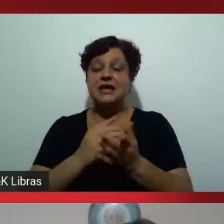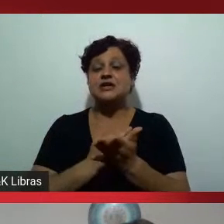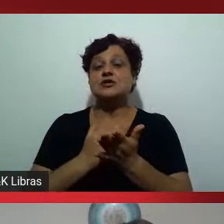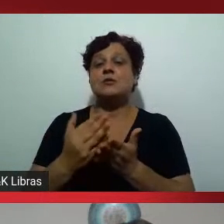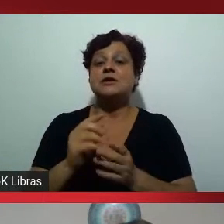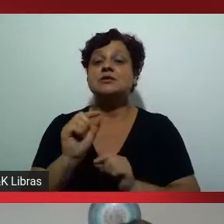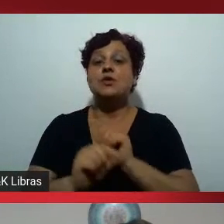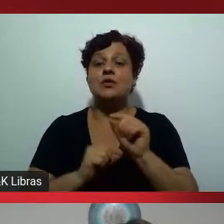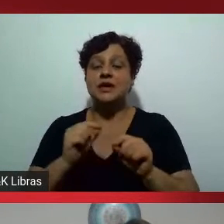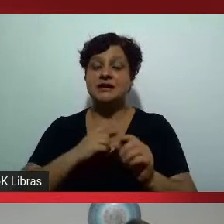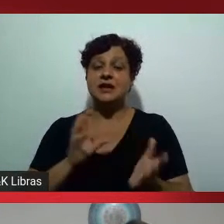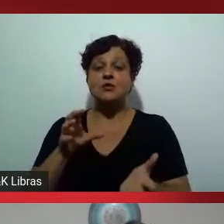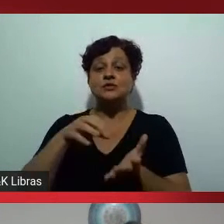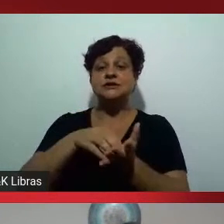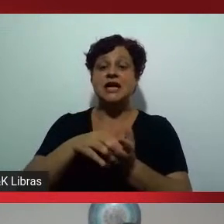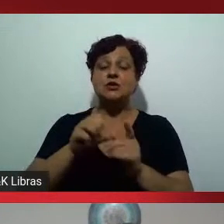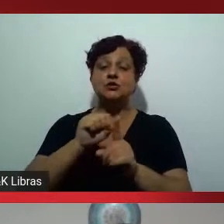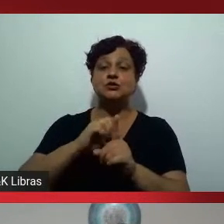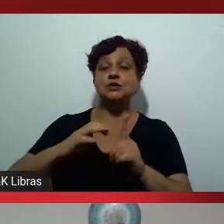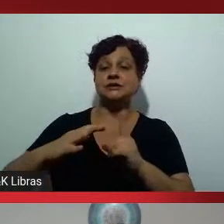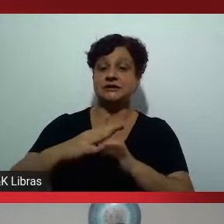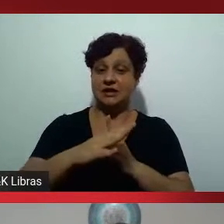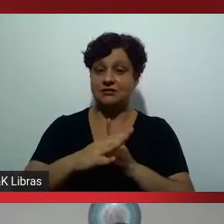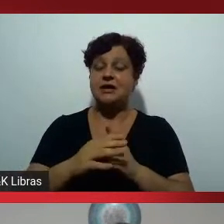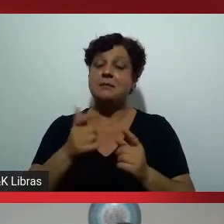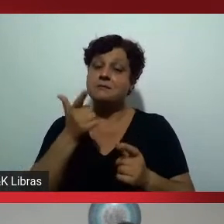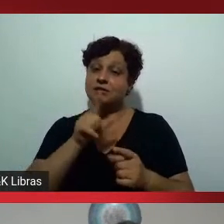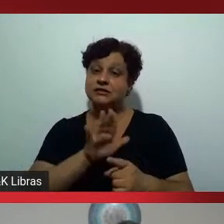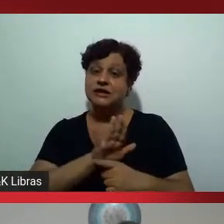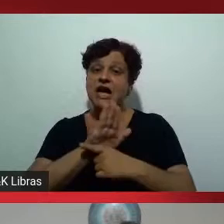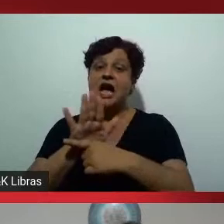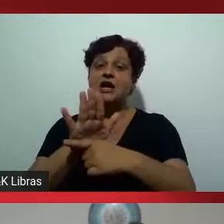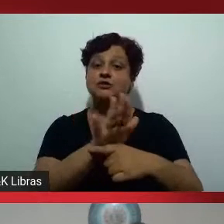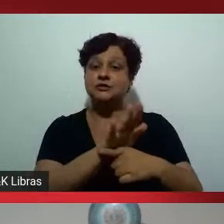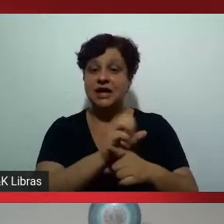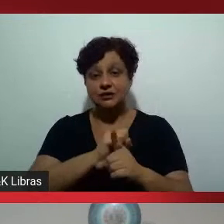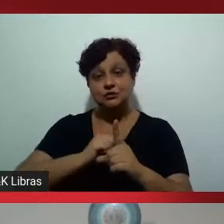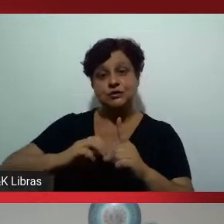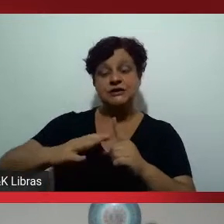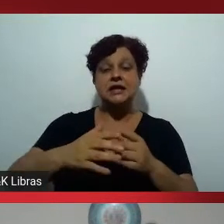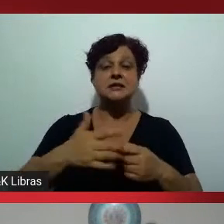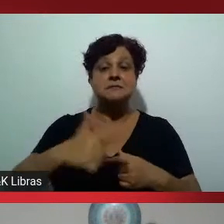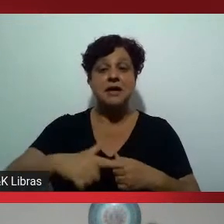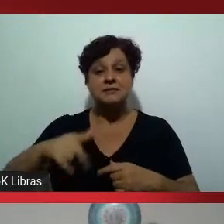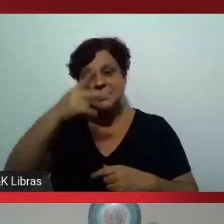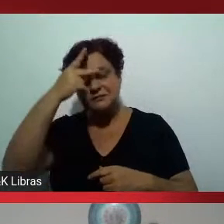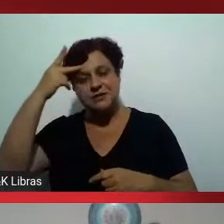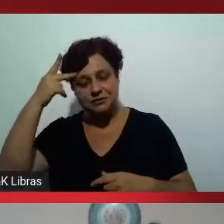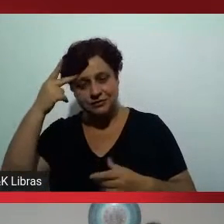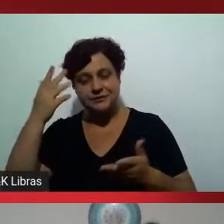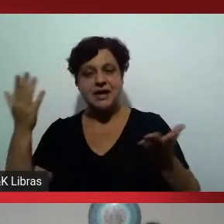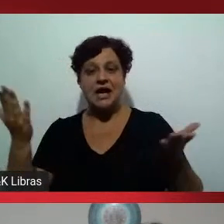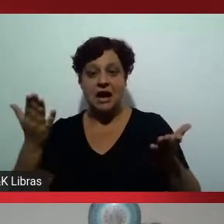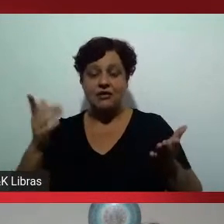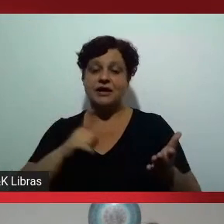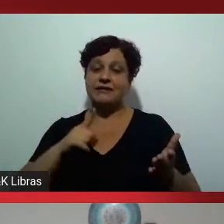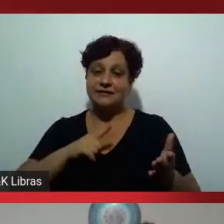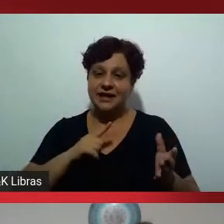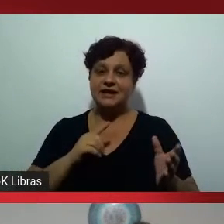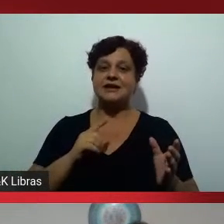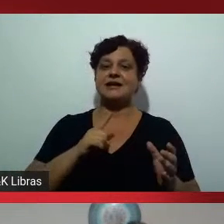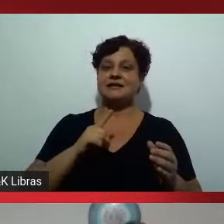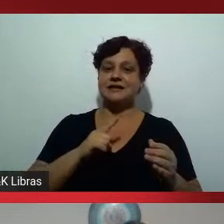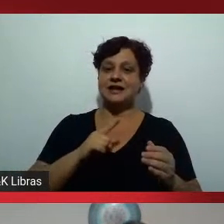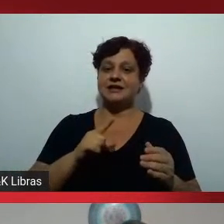centro social né pra dar pra ampliar sua atuação social a Fundação agora não atende somente o topo da